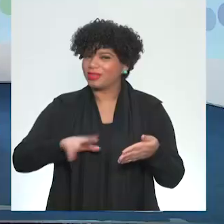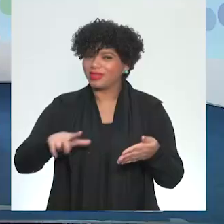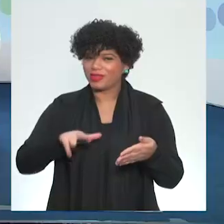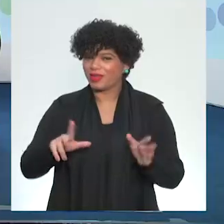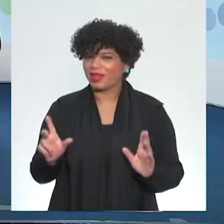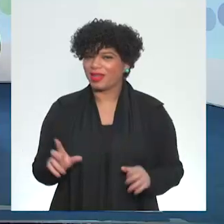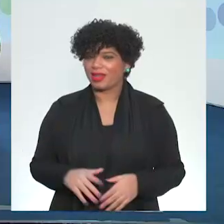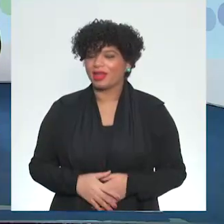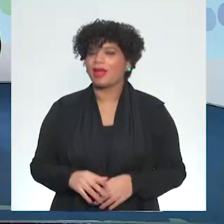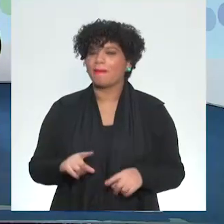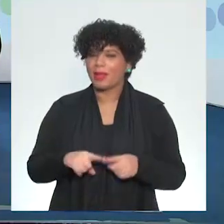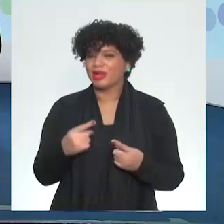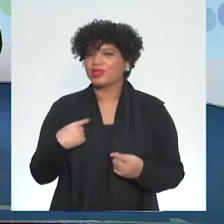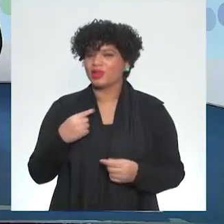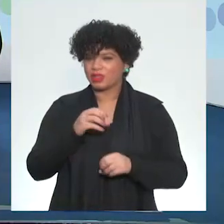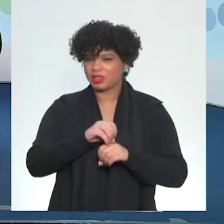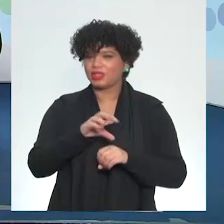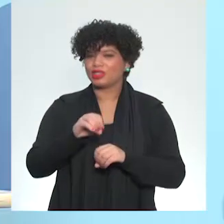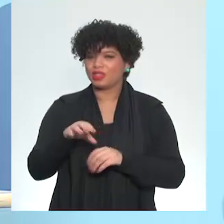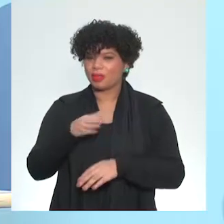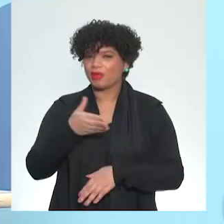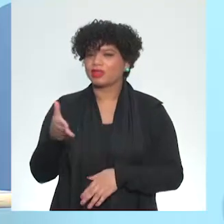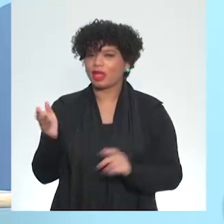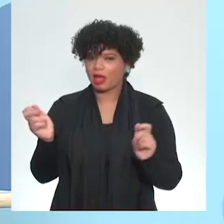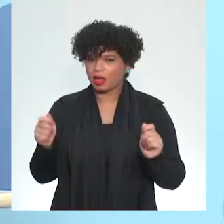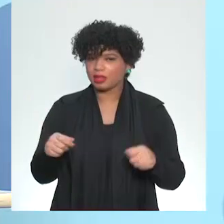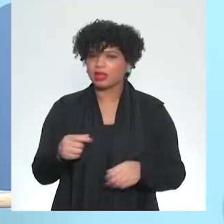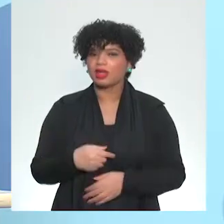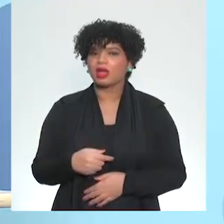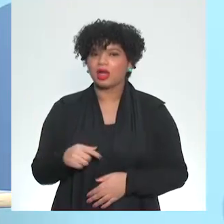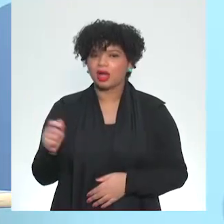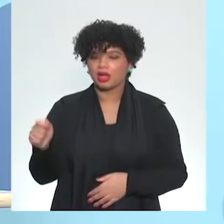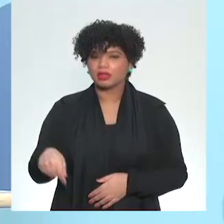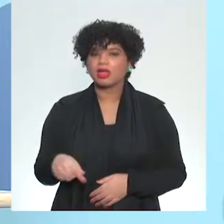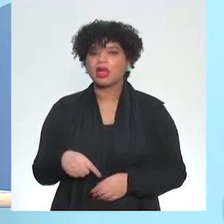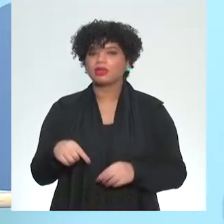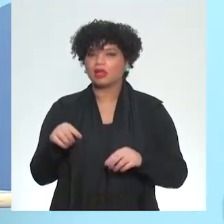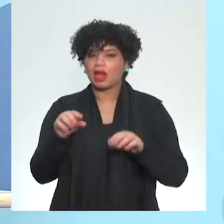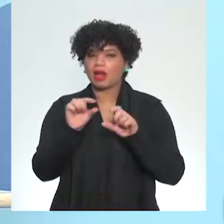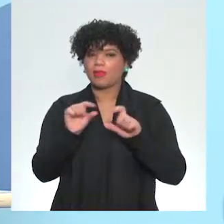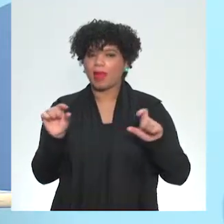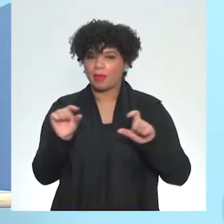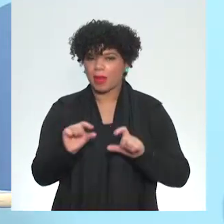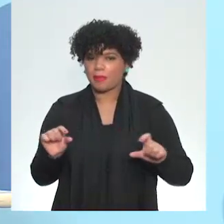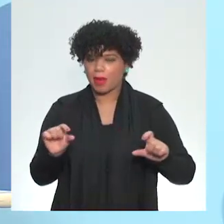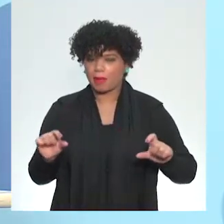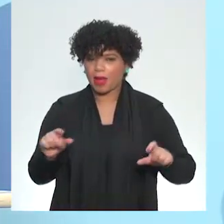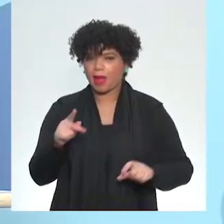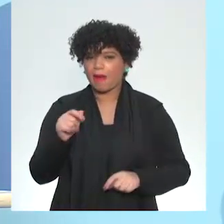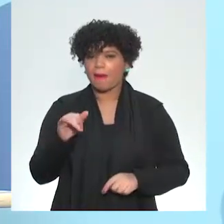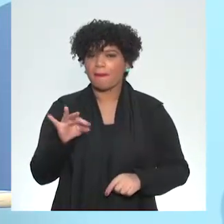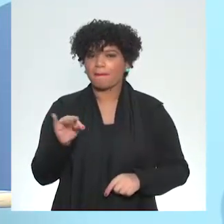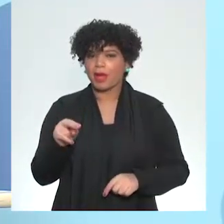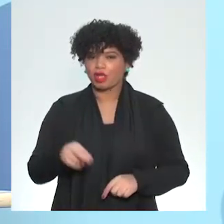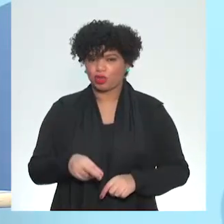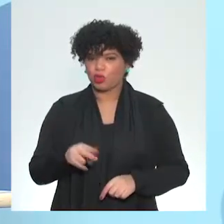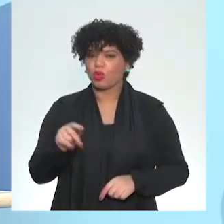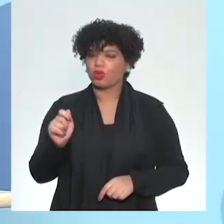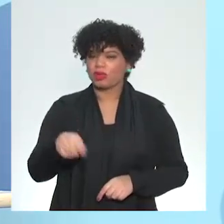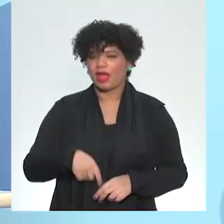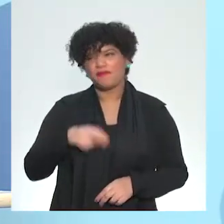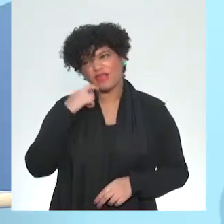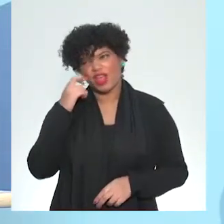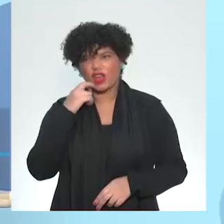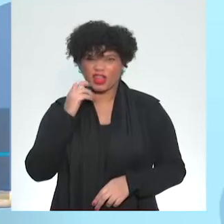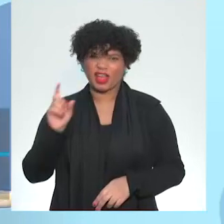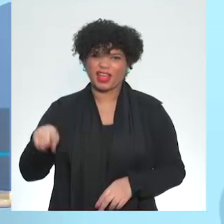Mas, quebramos o galho. Quebramos o galho. Dá para escrever ali umas três, quatro linhas de Python sem passar muita vergonha. Vergonha